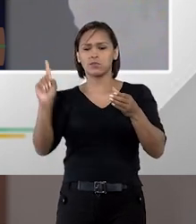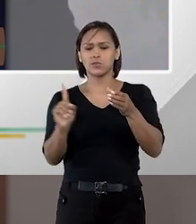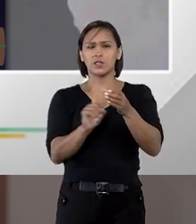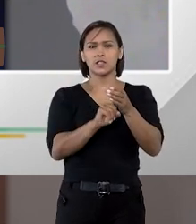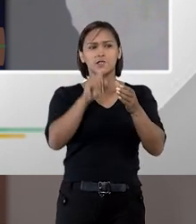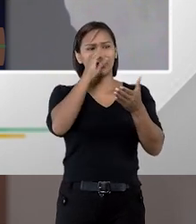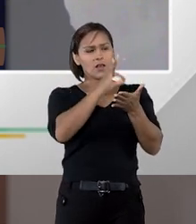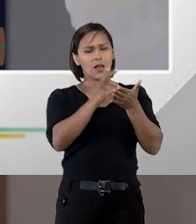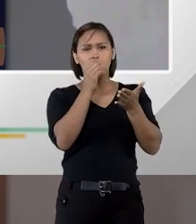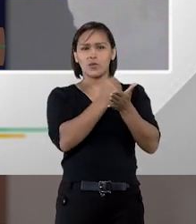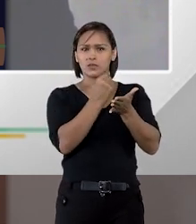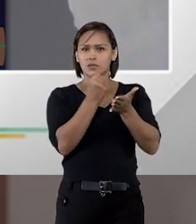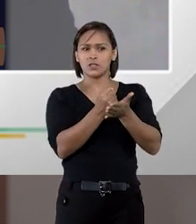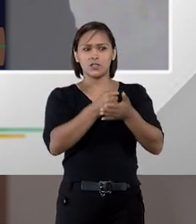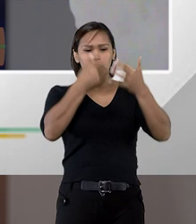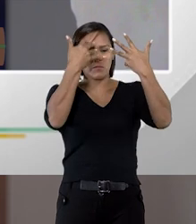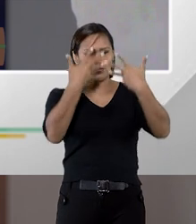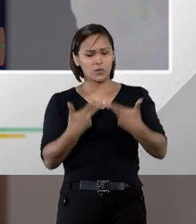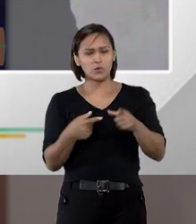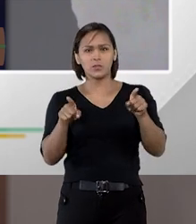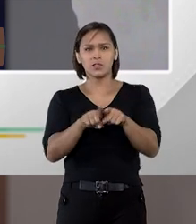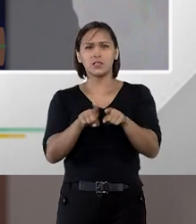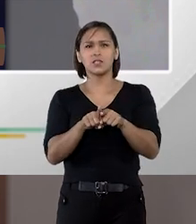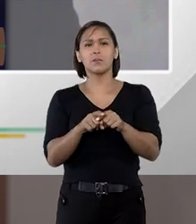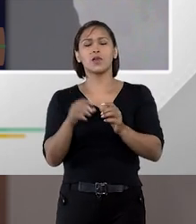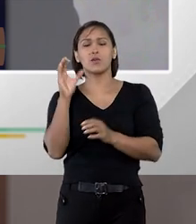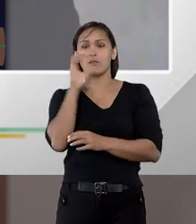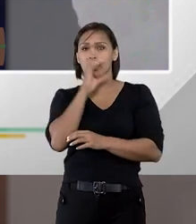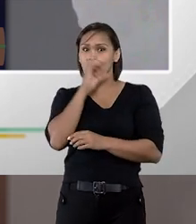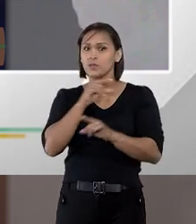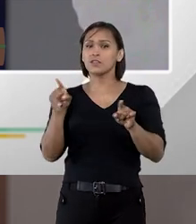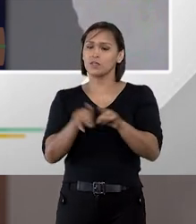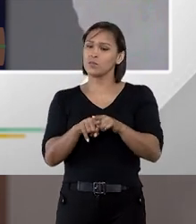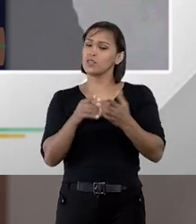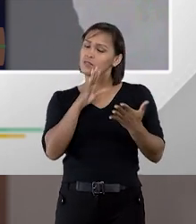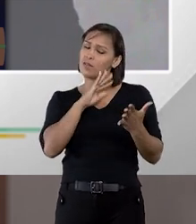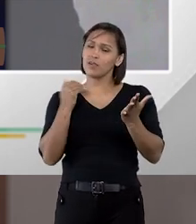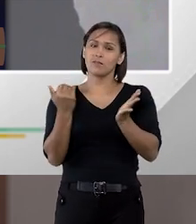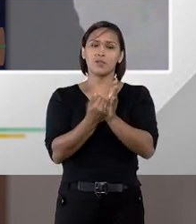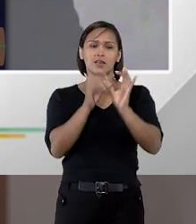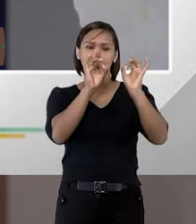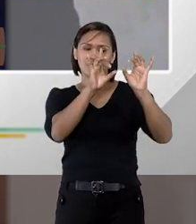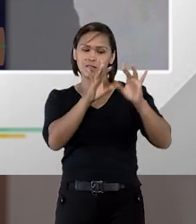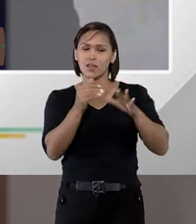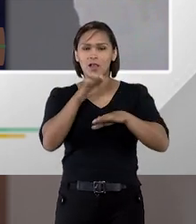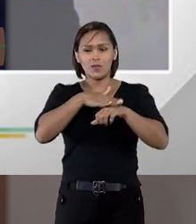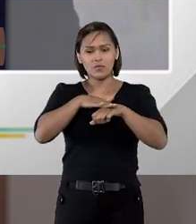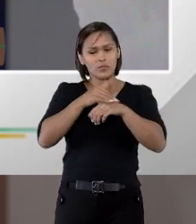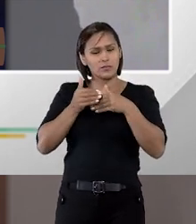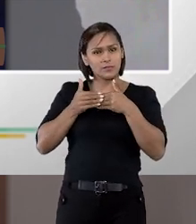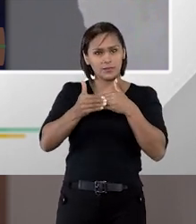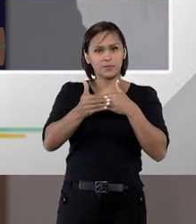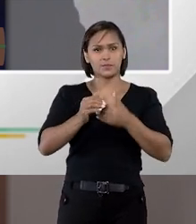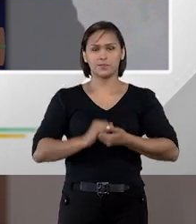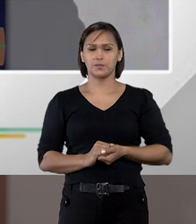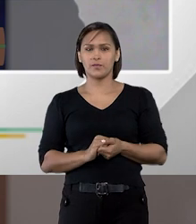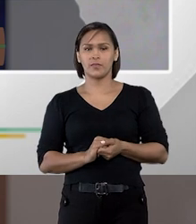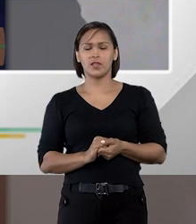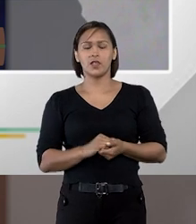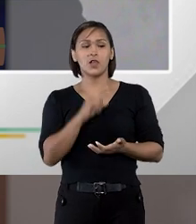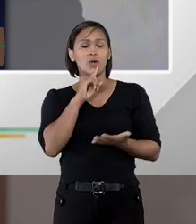integridade das contratações públicas, traz uma preocupação com a eficiência, que a gente vai acabar destacando ao longo dessa conversa de hoje.